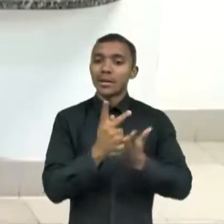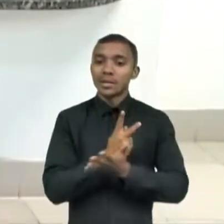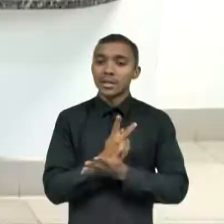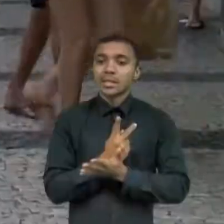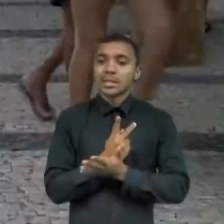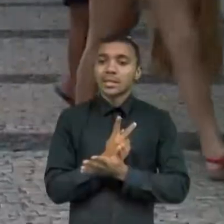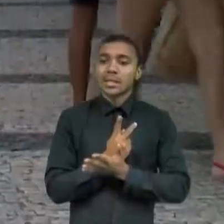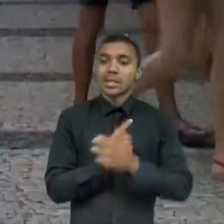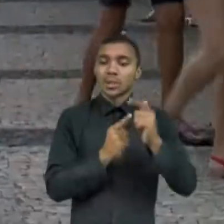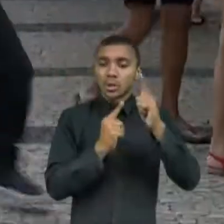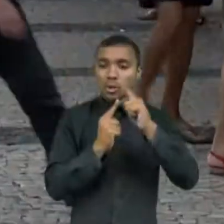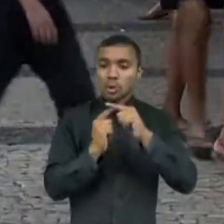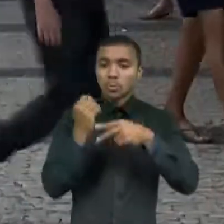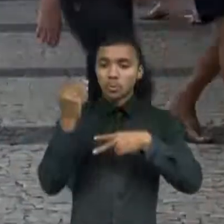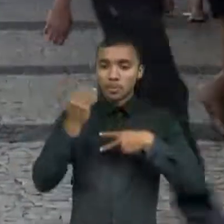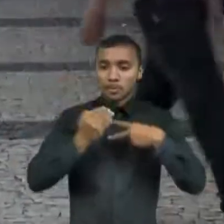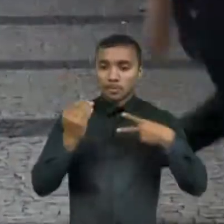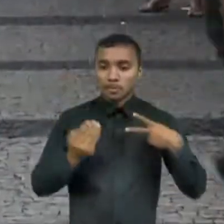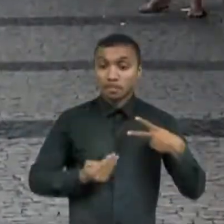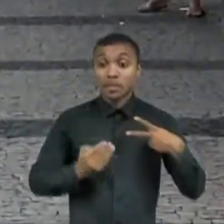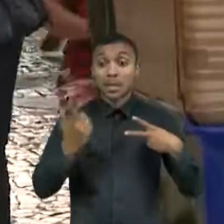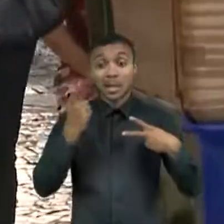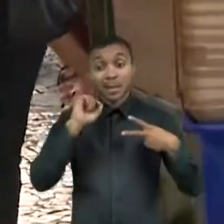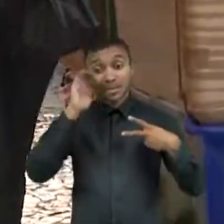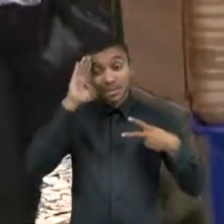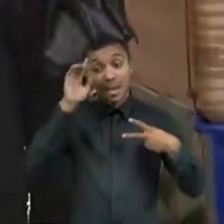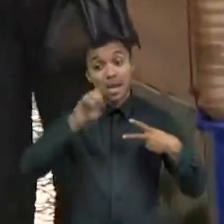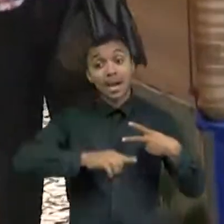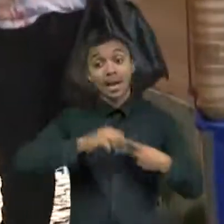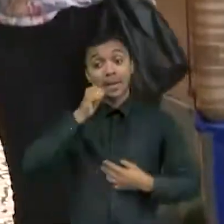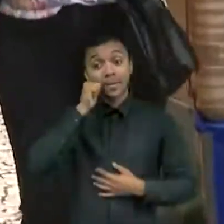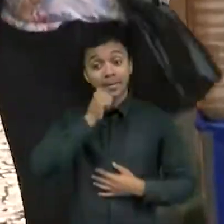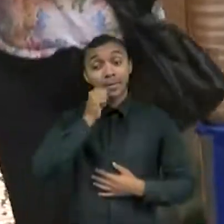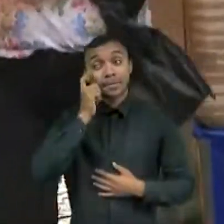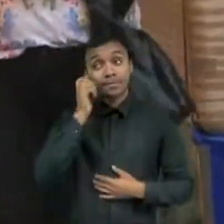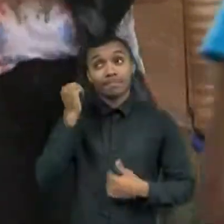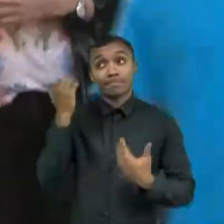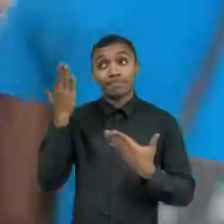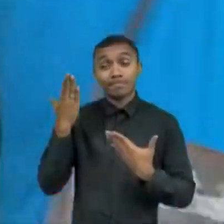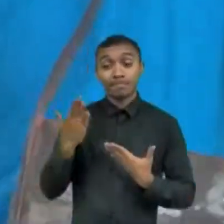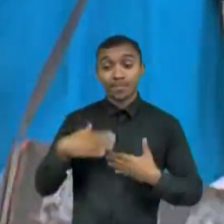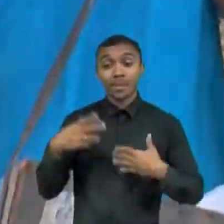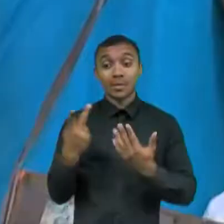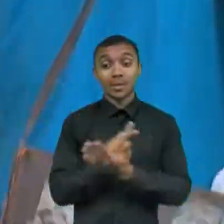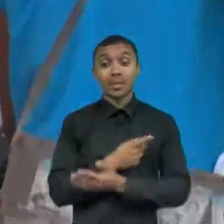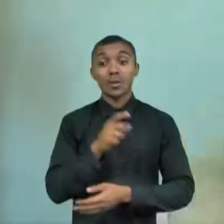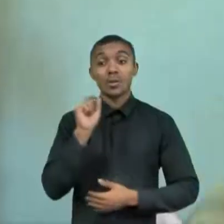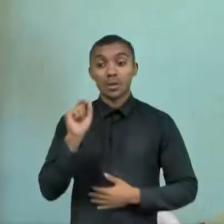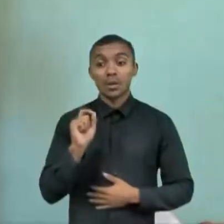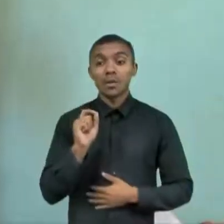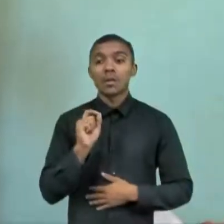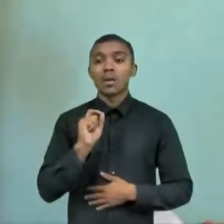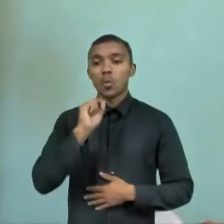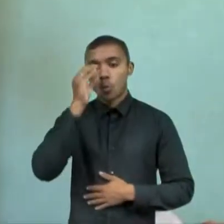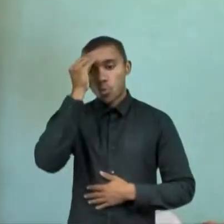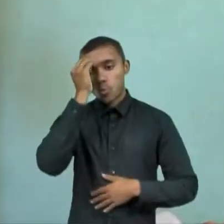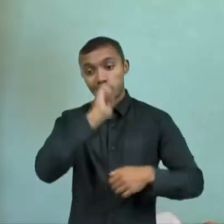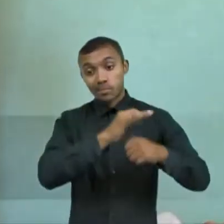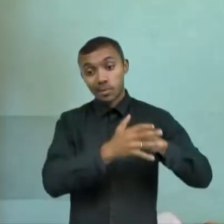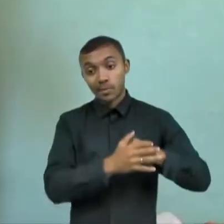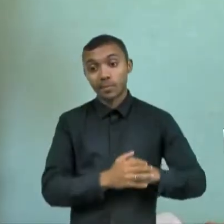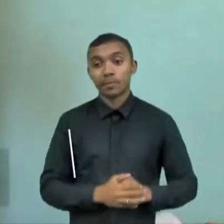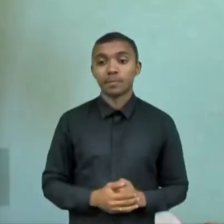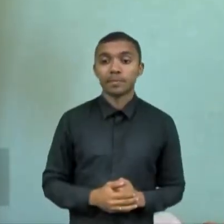transtornos com predominância nas mulheres. Realidade que pode ter sido potencializada pela pandemia. As mulheres, elas